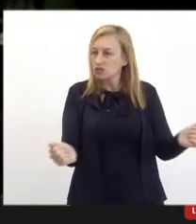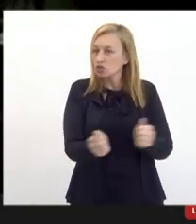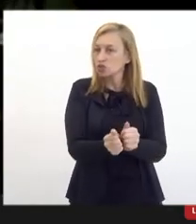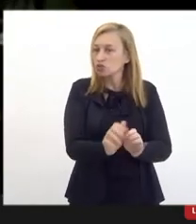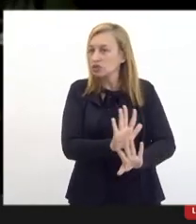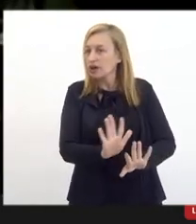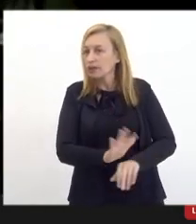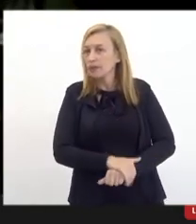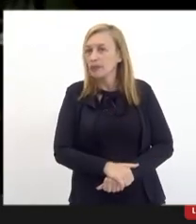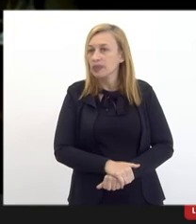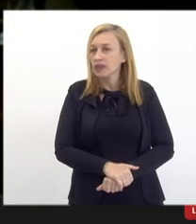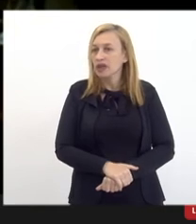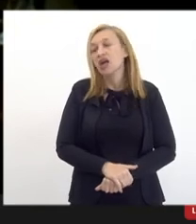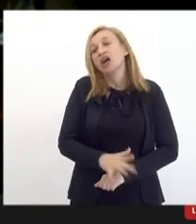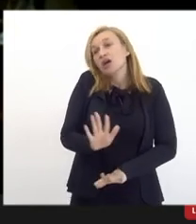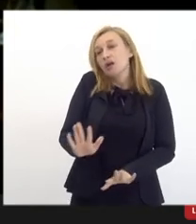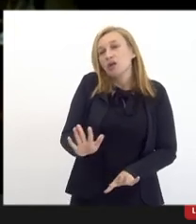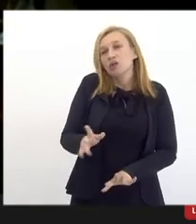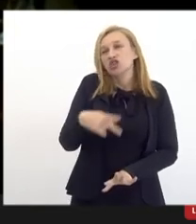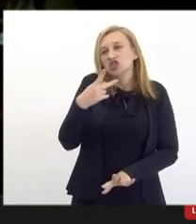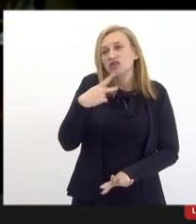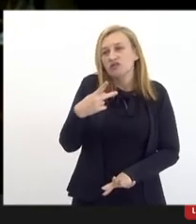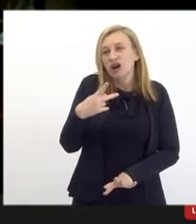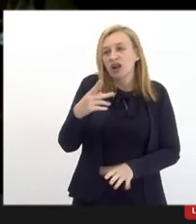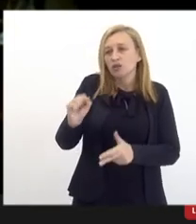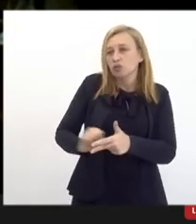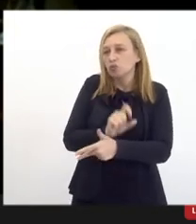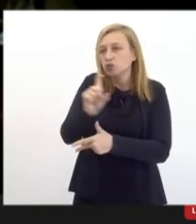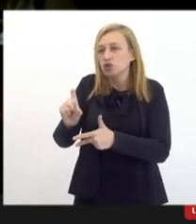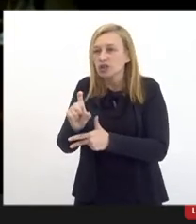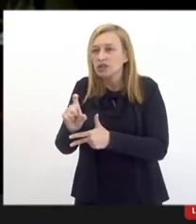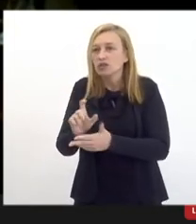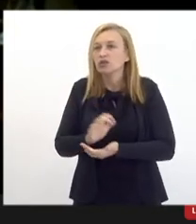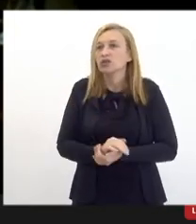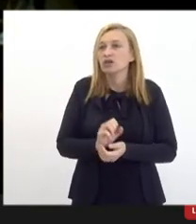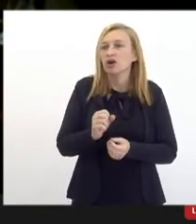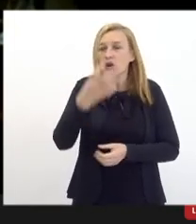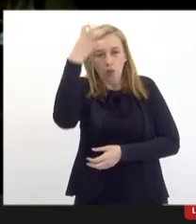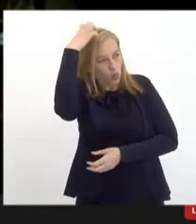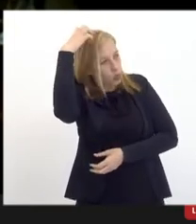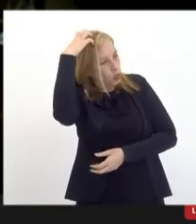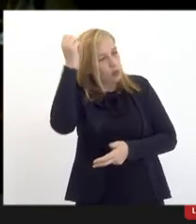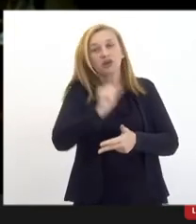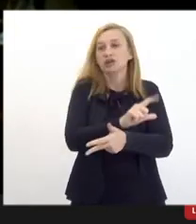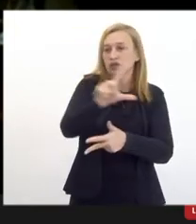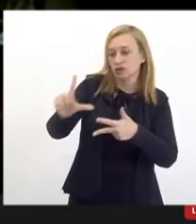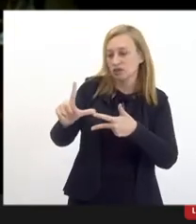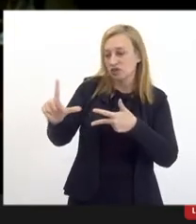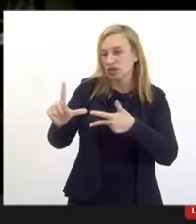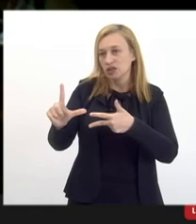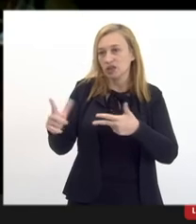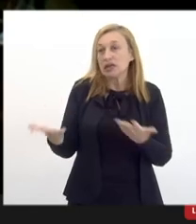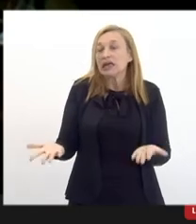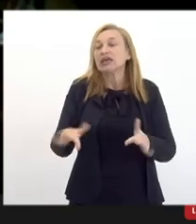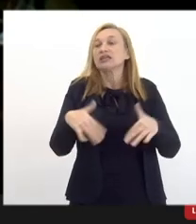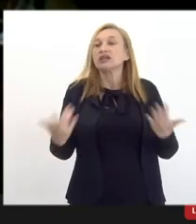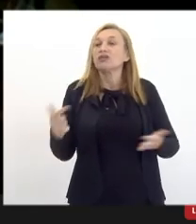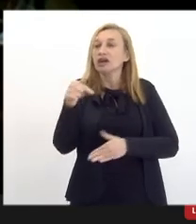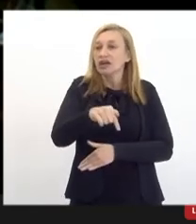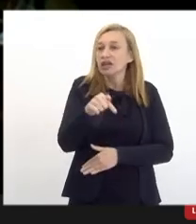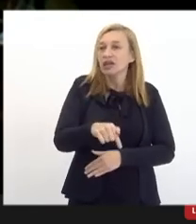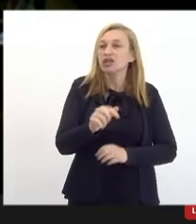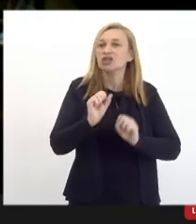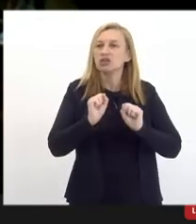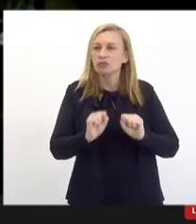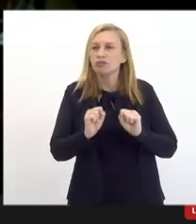ainda tem uma facilidade aqui quando a fala com o executivo o executivo põe a culpa no legislativo então aqui a gente pode